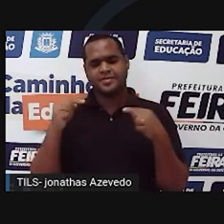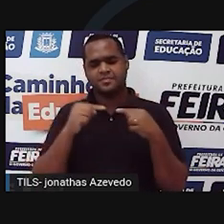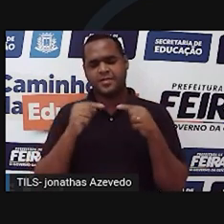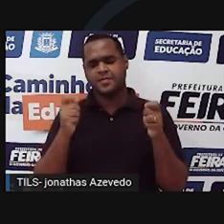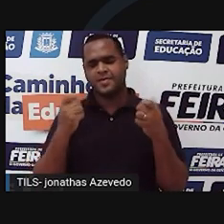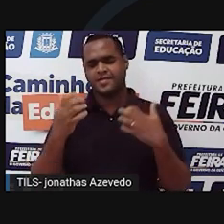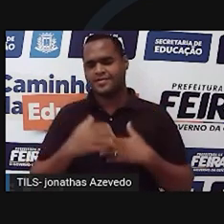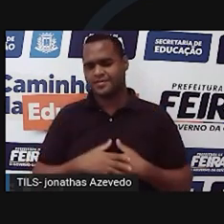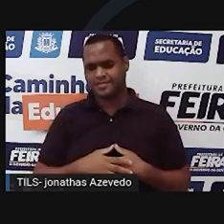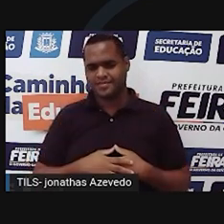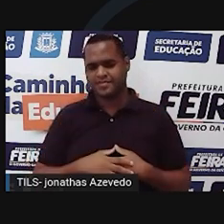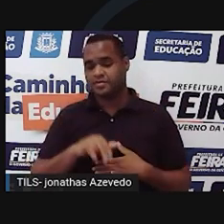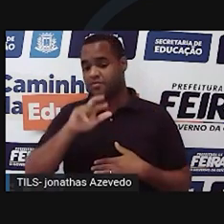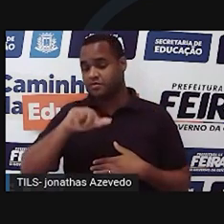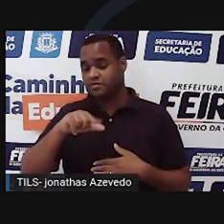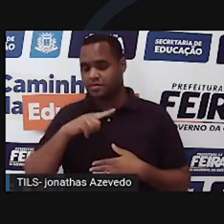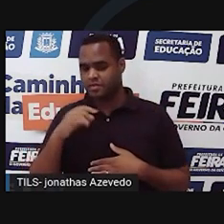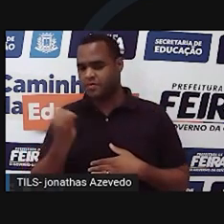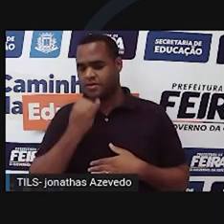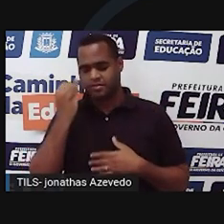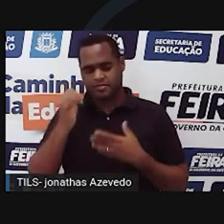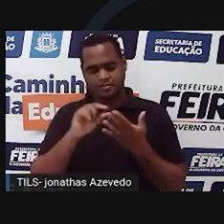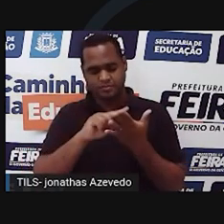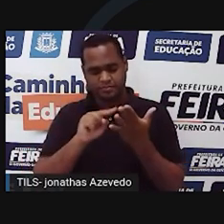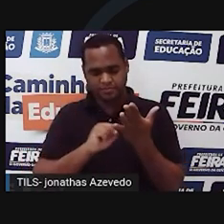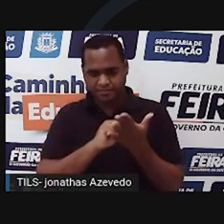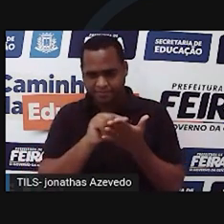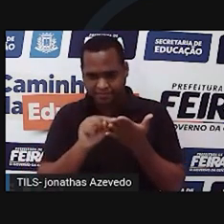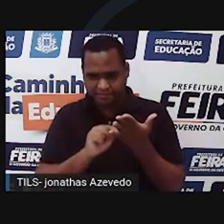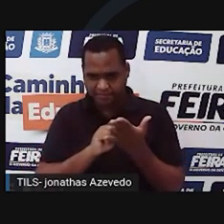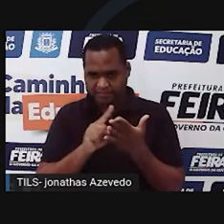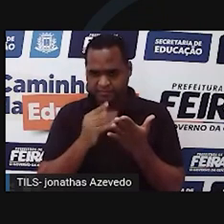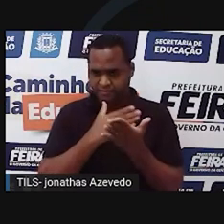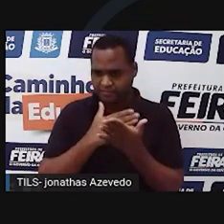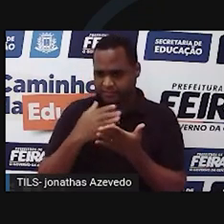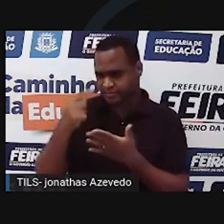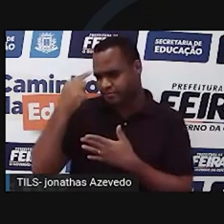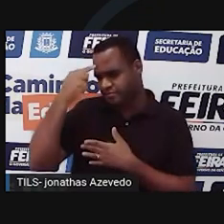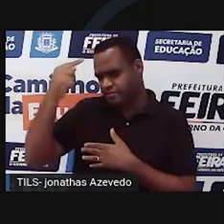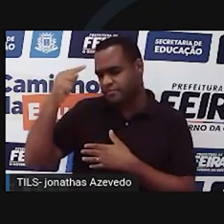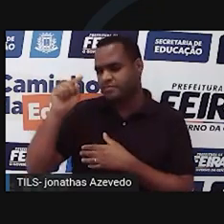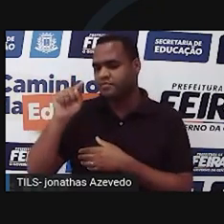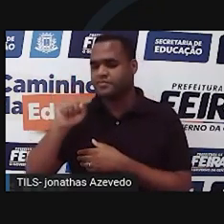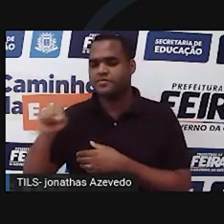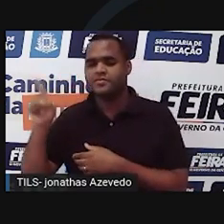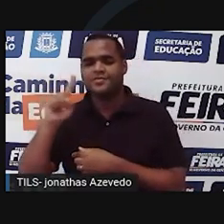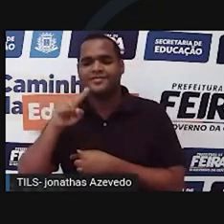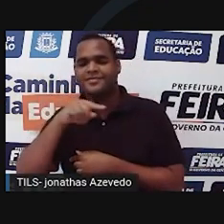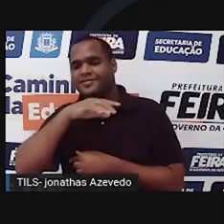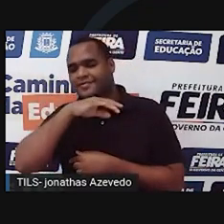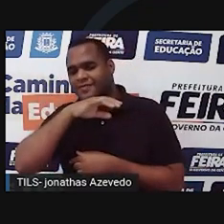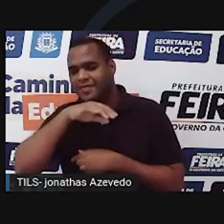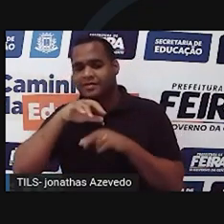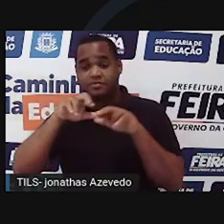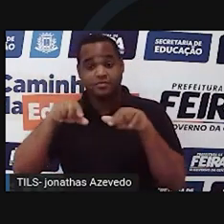as constelações que formam o zodíaco, o zodíaco dá a ideia de círculo de animais, estão distribuídas